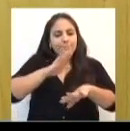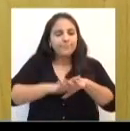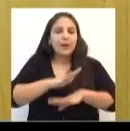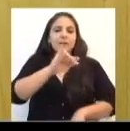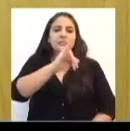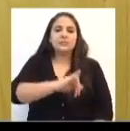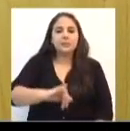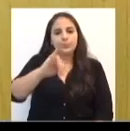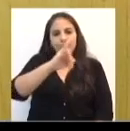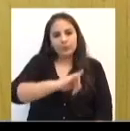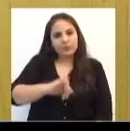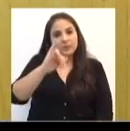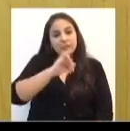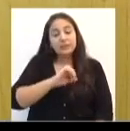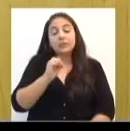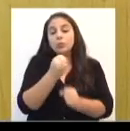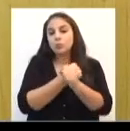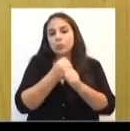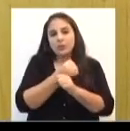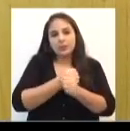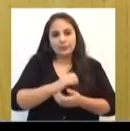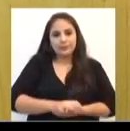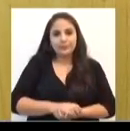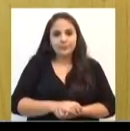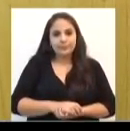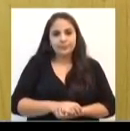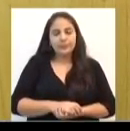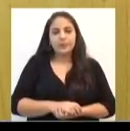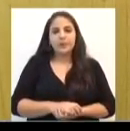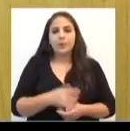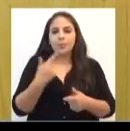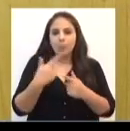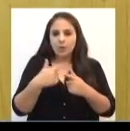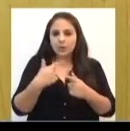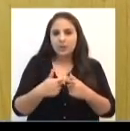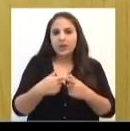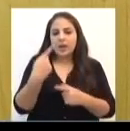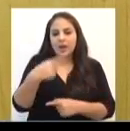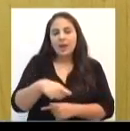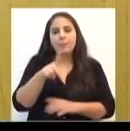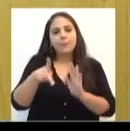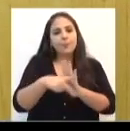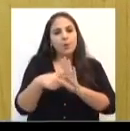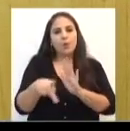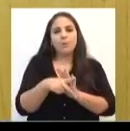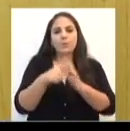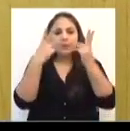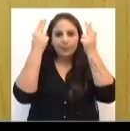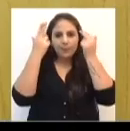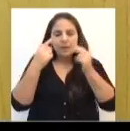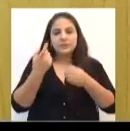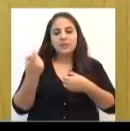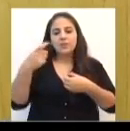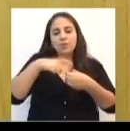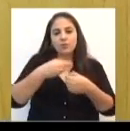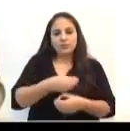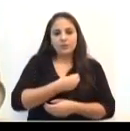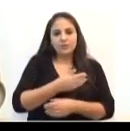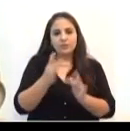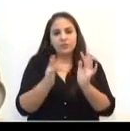importante do ano, porque é a missa da Páscoa da ressurreição de Jesus.